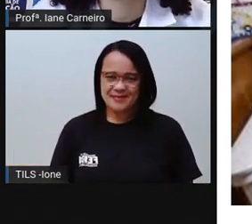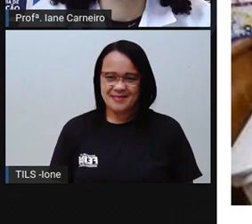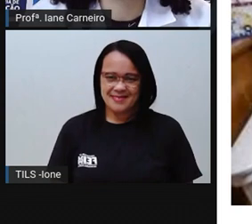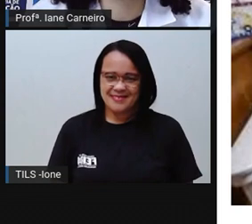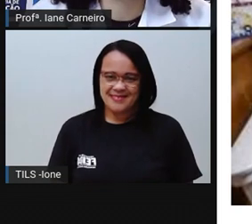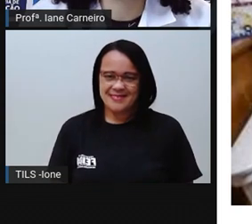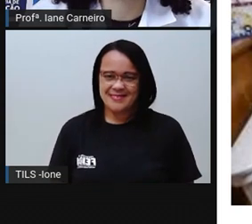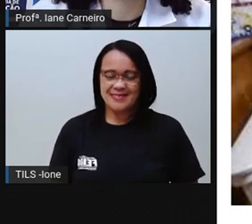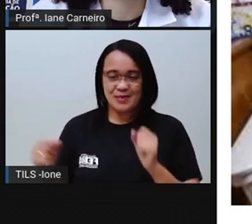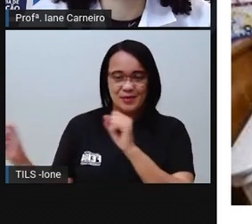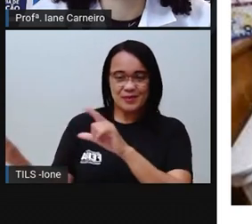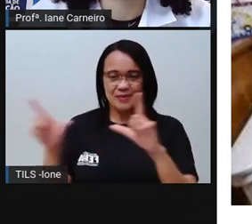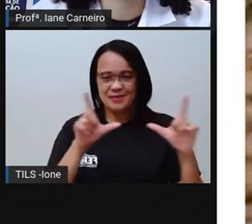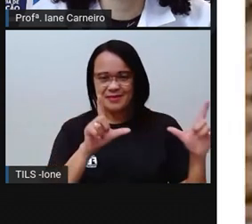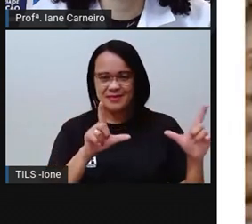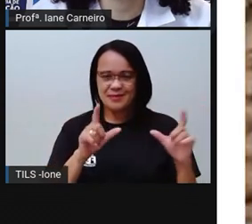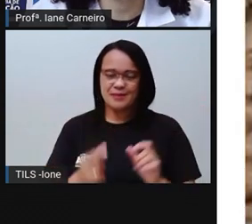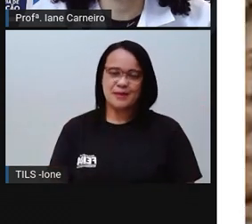Vamos ver o próximo.